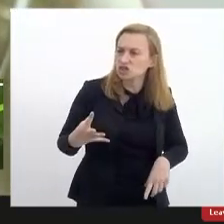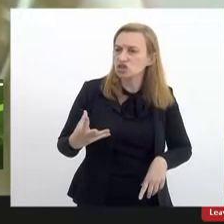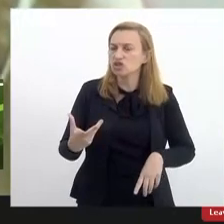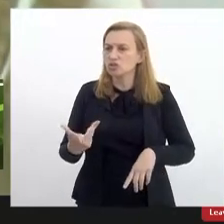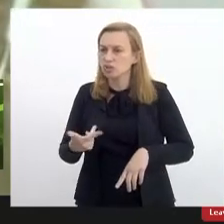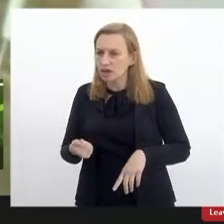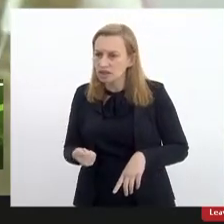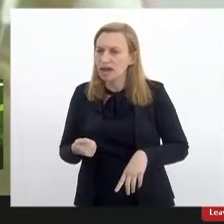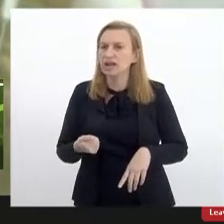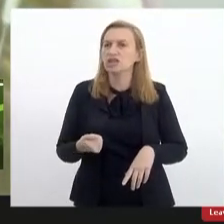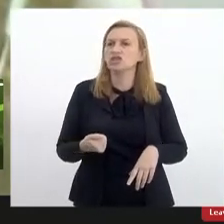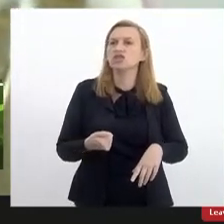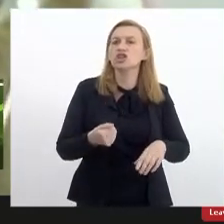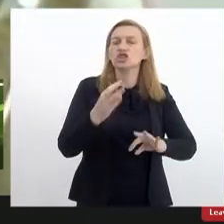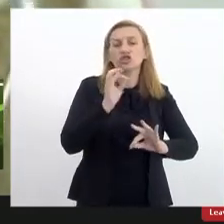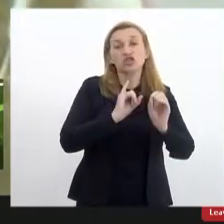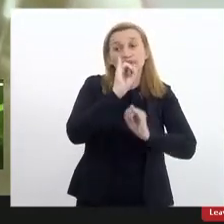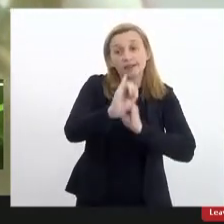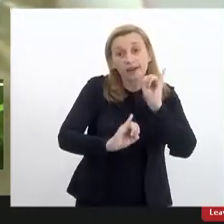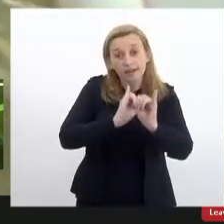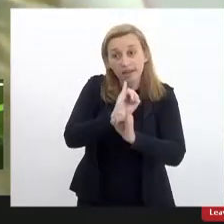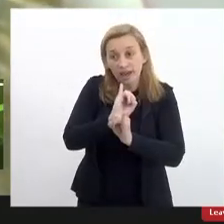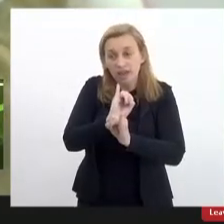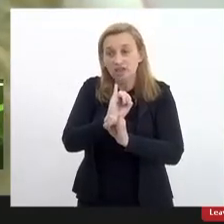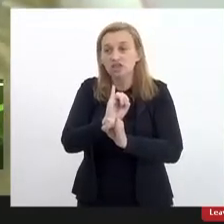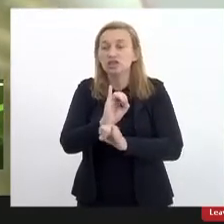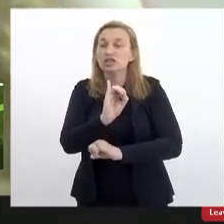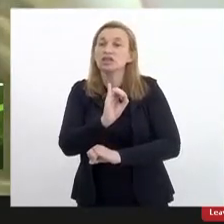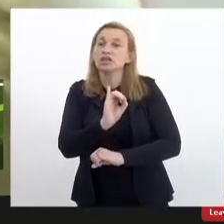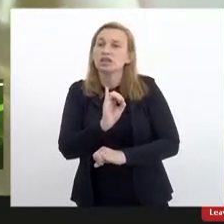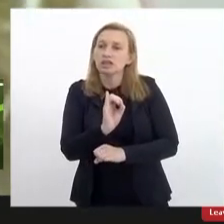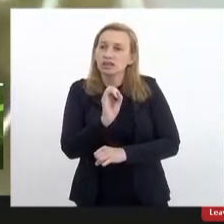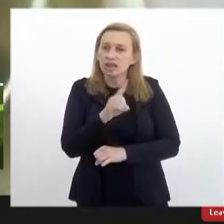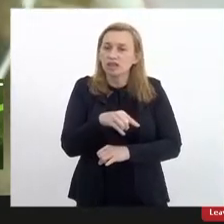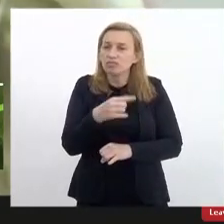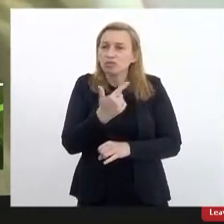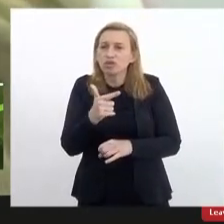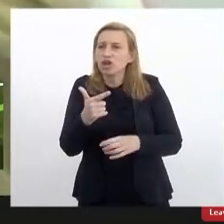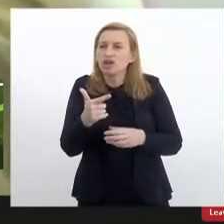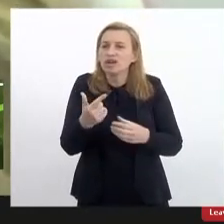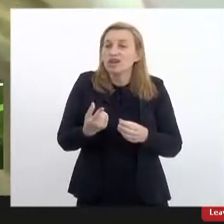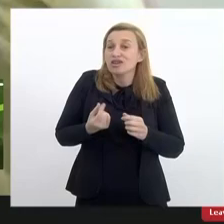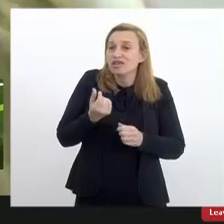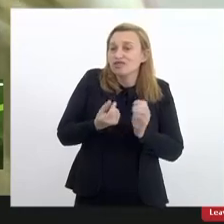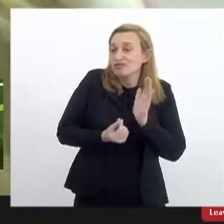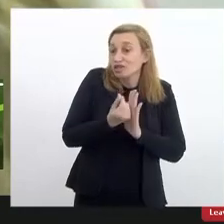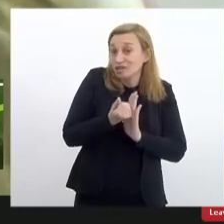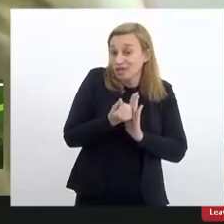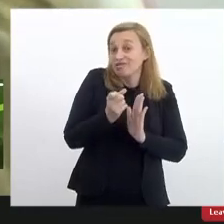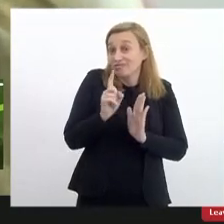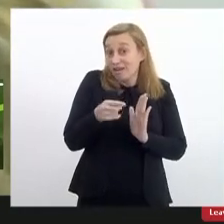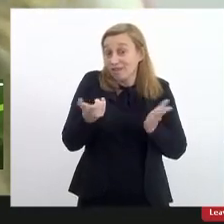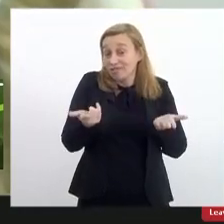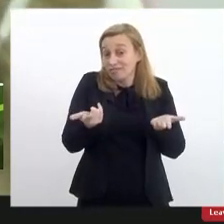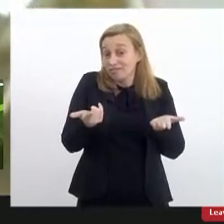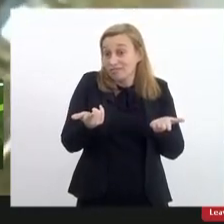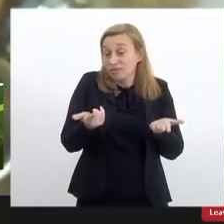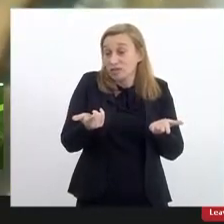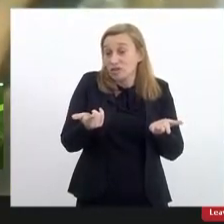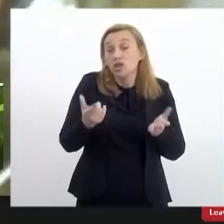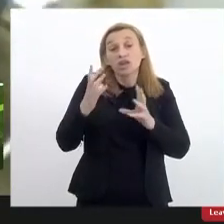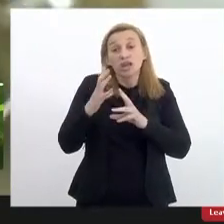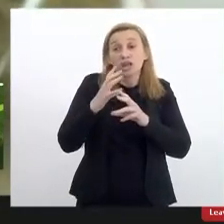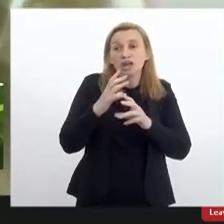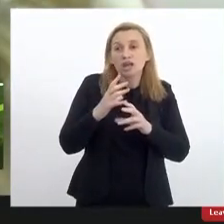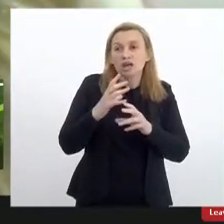acesso a qualidade de internet com compensação porque não tem compensação financeira no contexto atual que